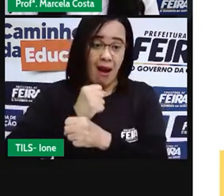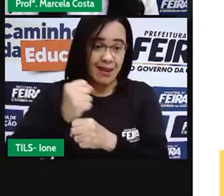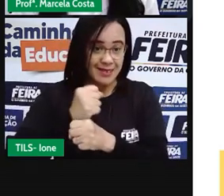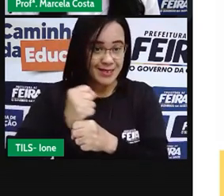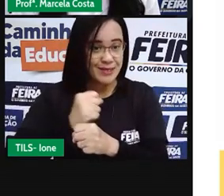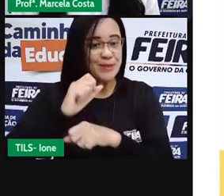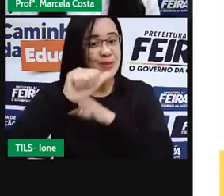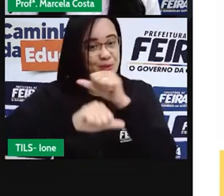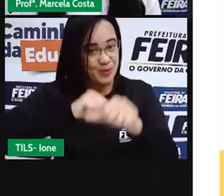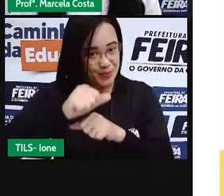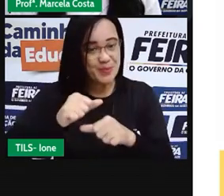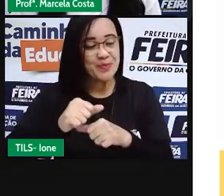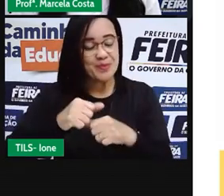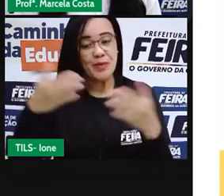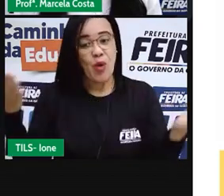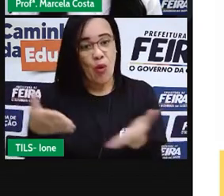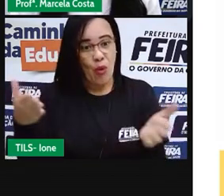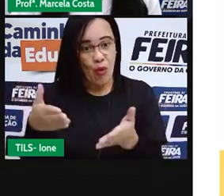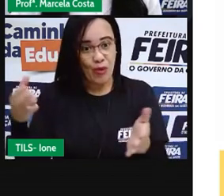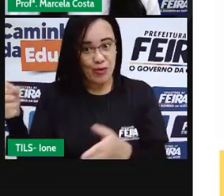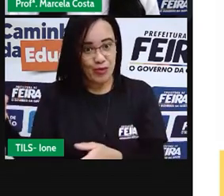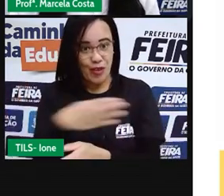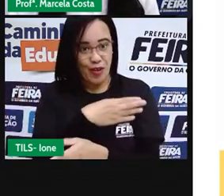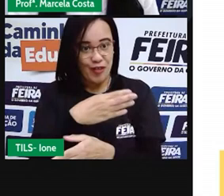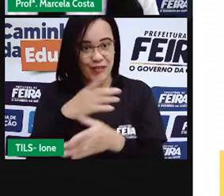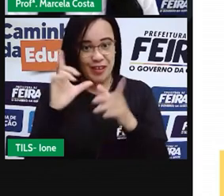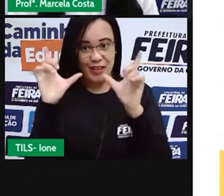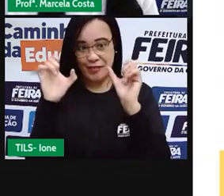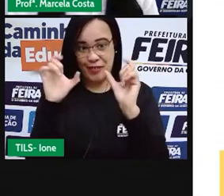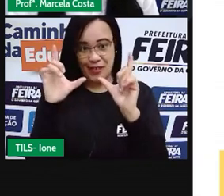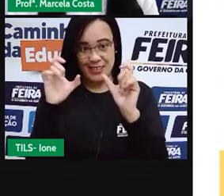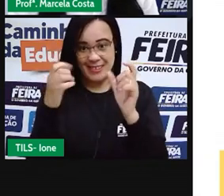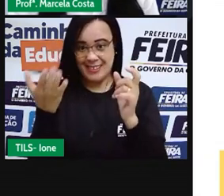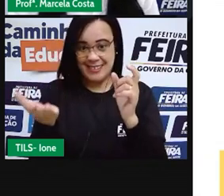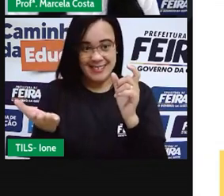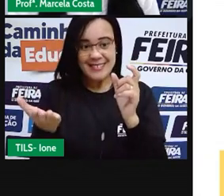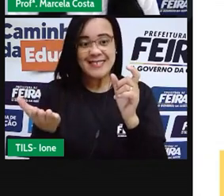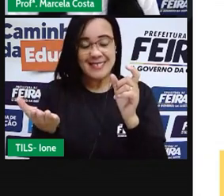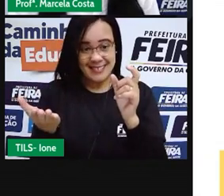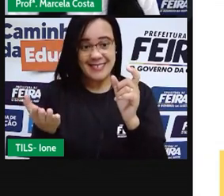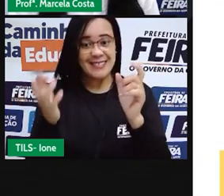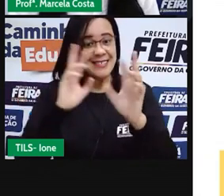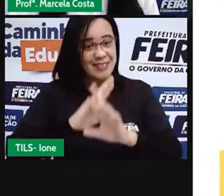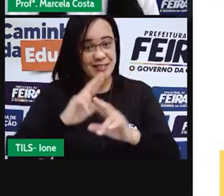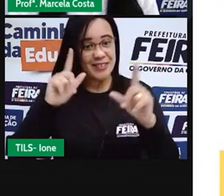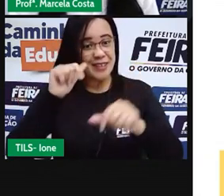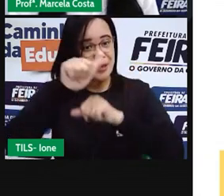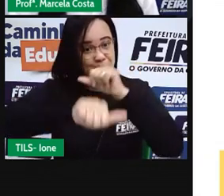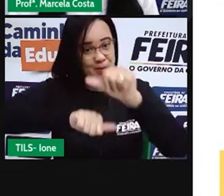atual da fachada e vejam como ela mudou.